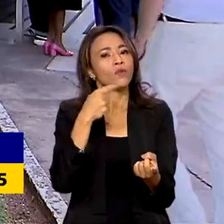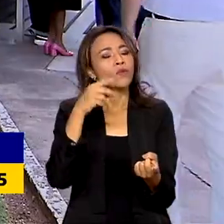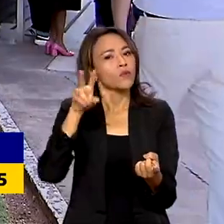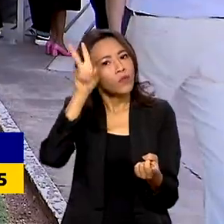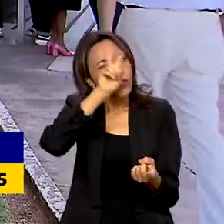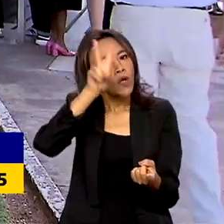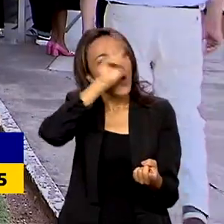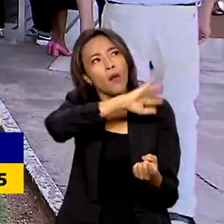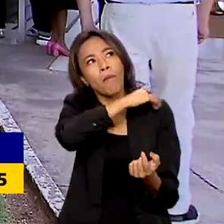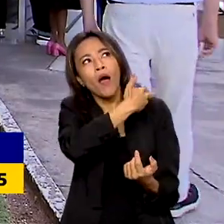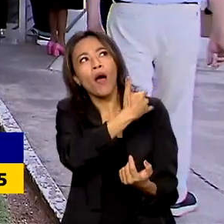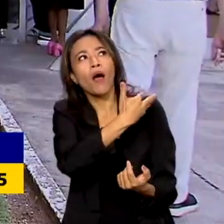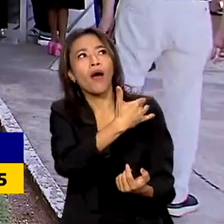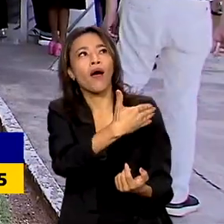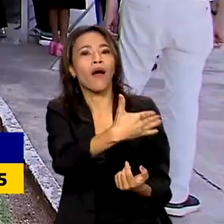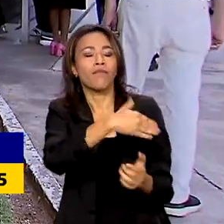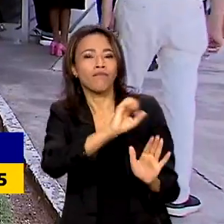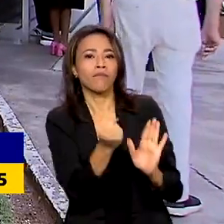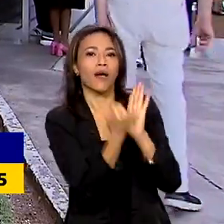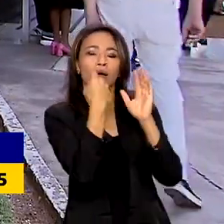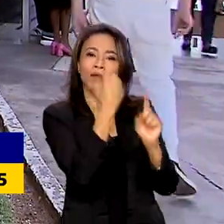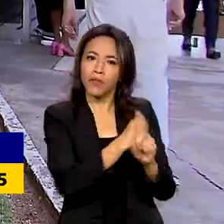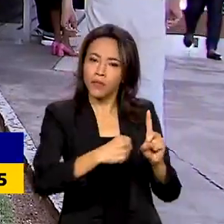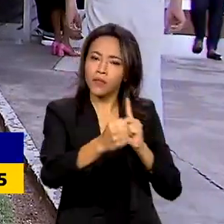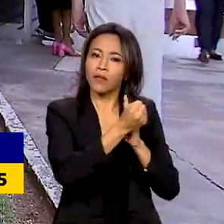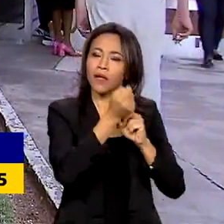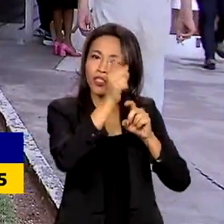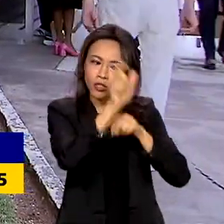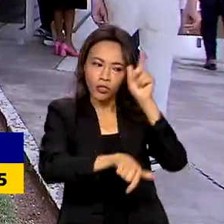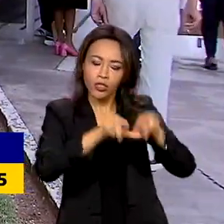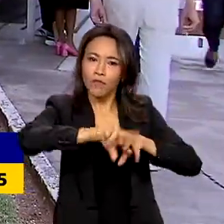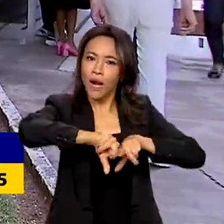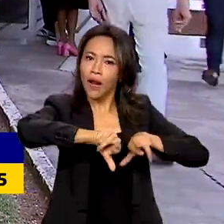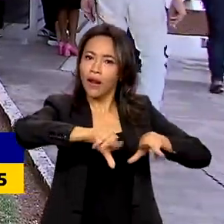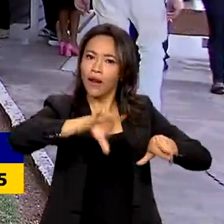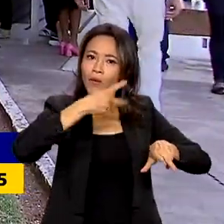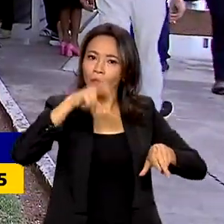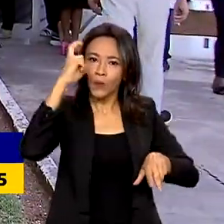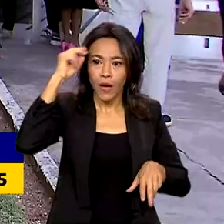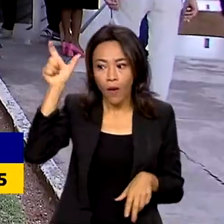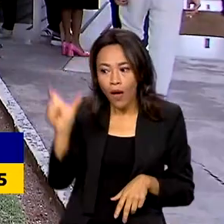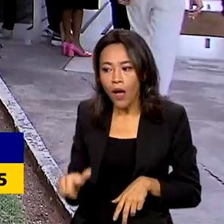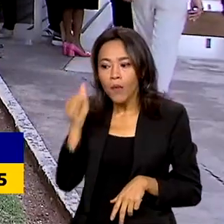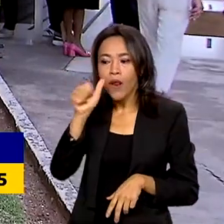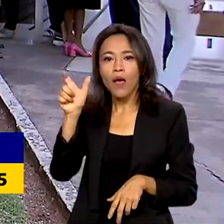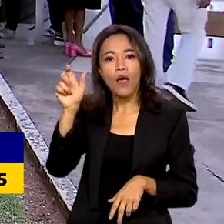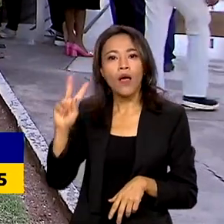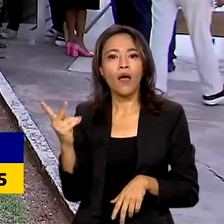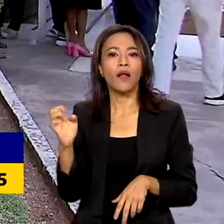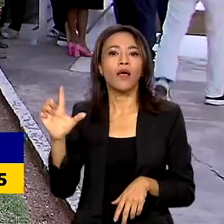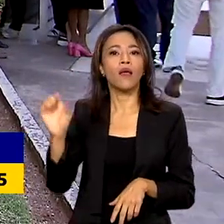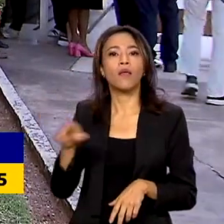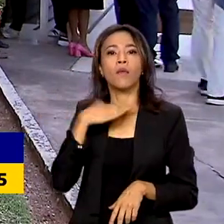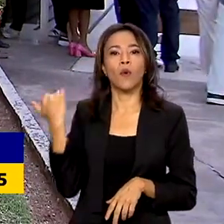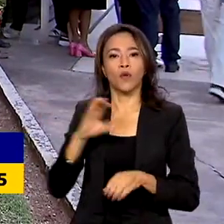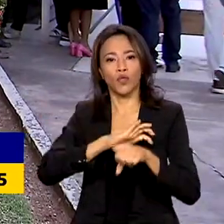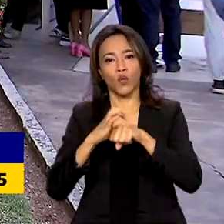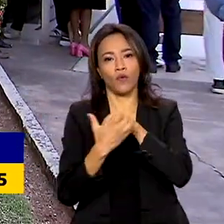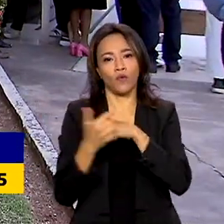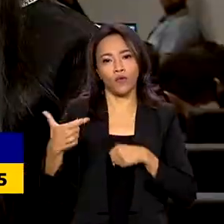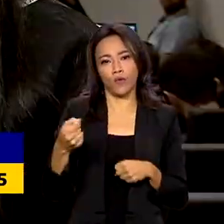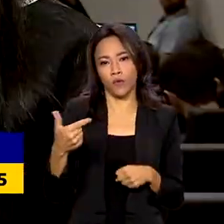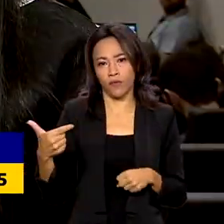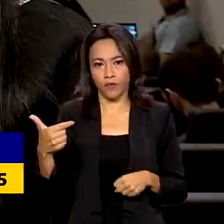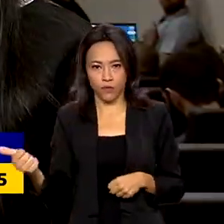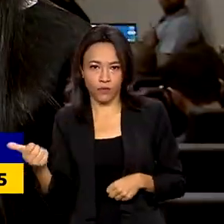marcadas pelo protagonismo social e pela diversidade cultural. Helena Quadros morreu de Covid em 2021.